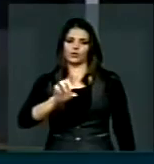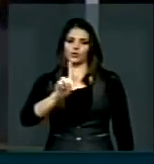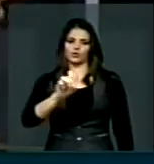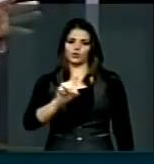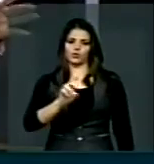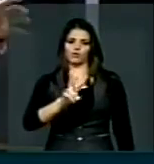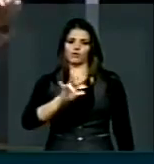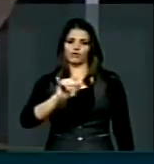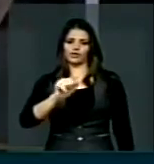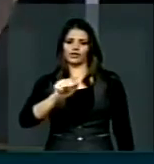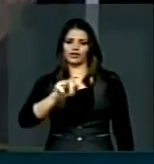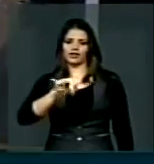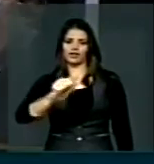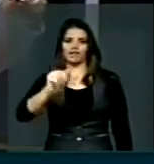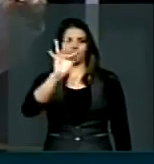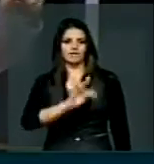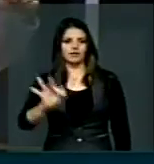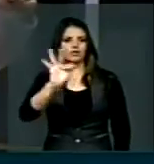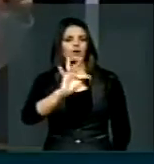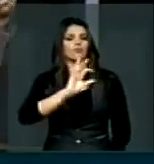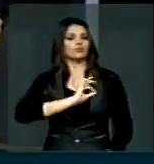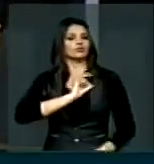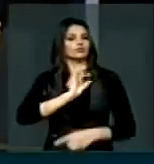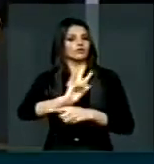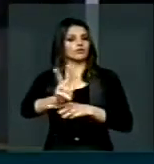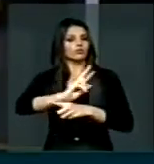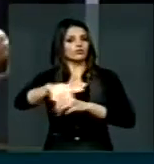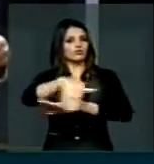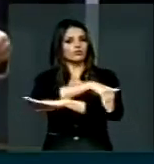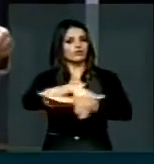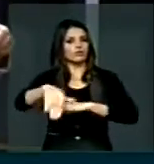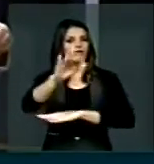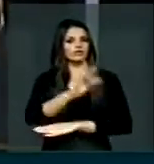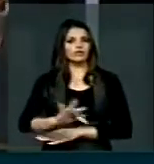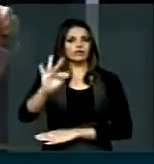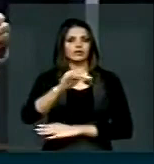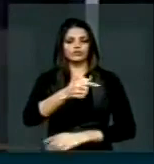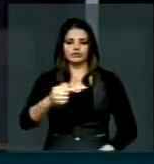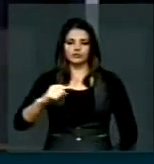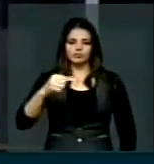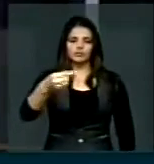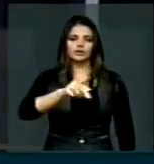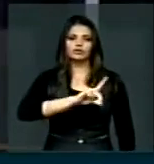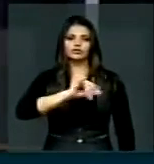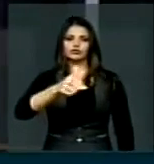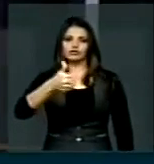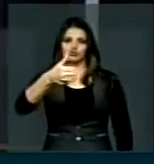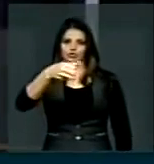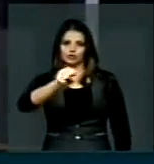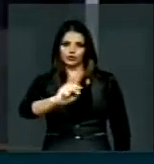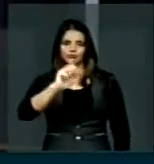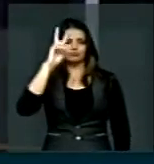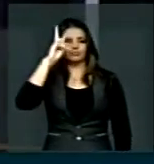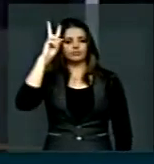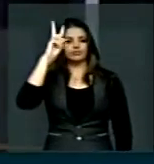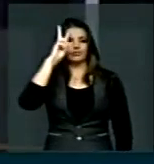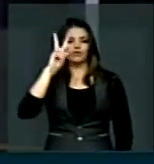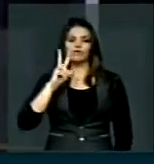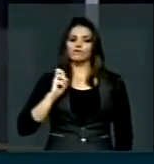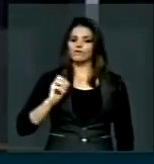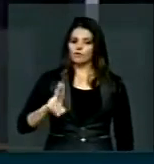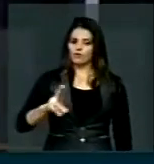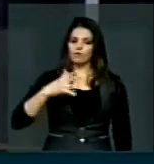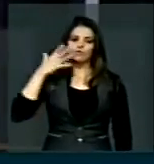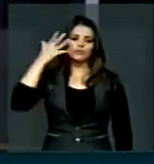Mas, na próxima semana, se Deus quiser, dia 18, na segunda-feira, eu devo fazer aqui um